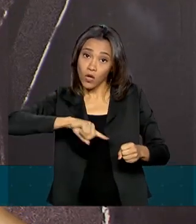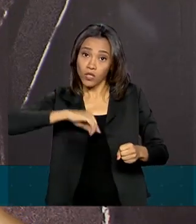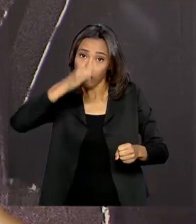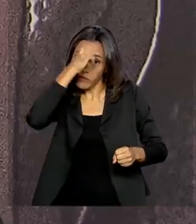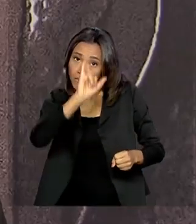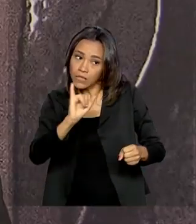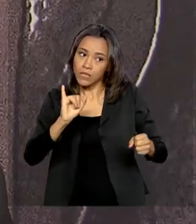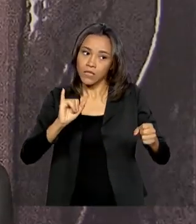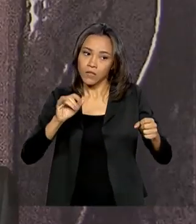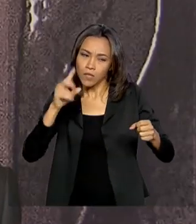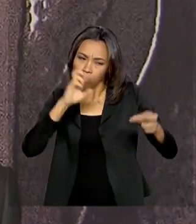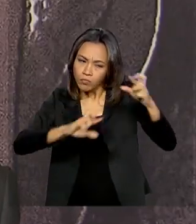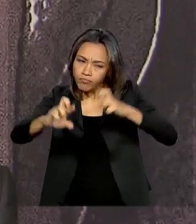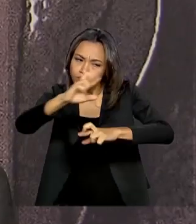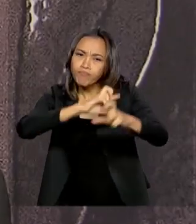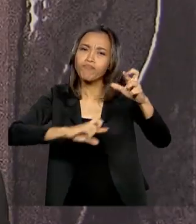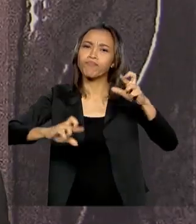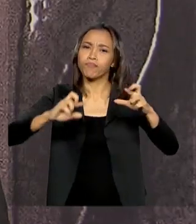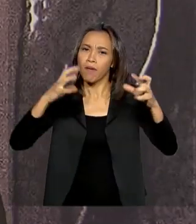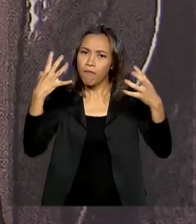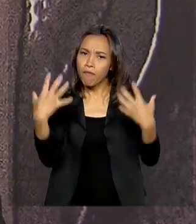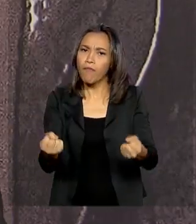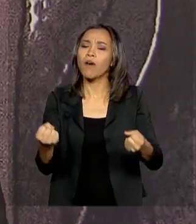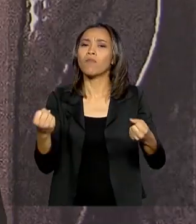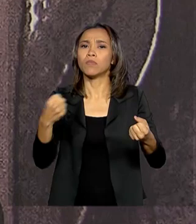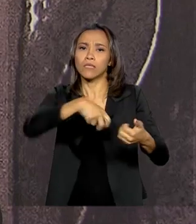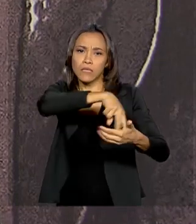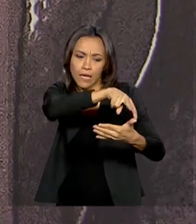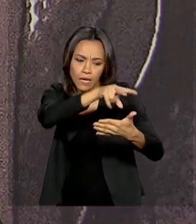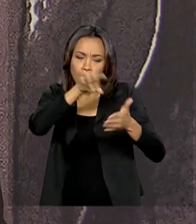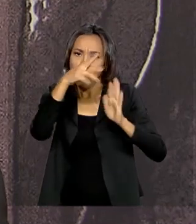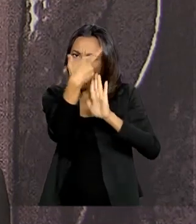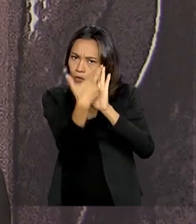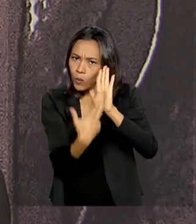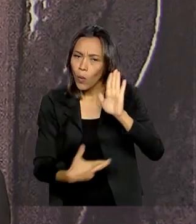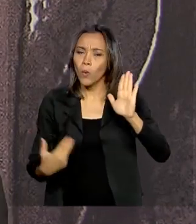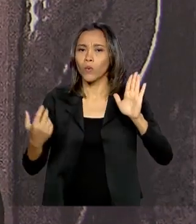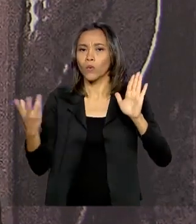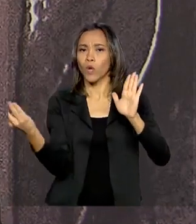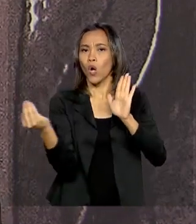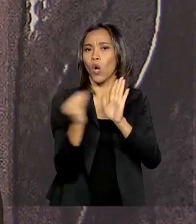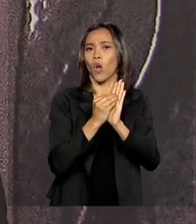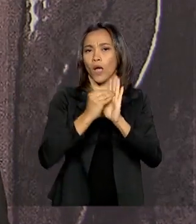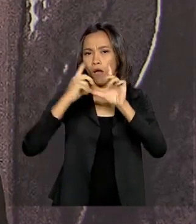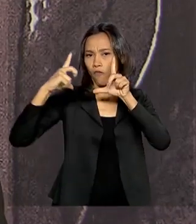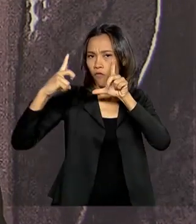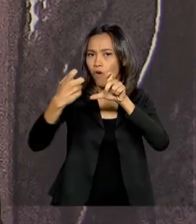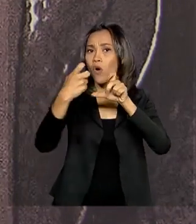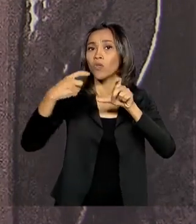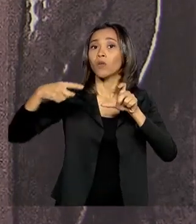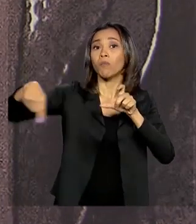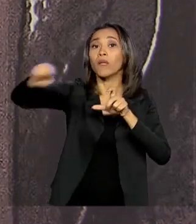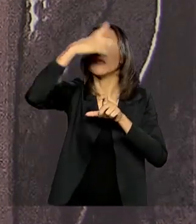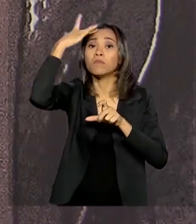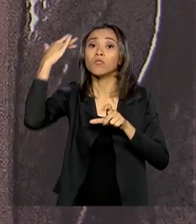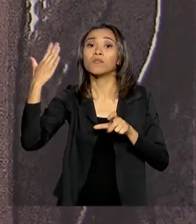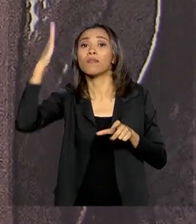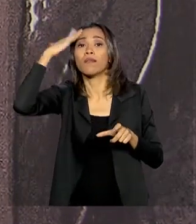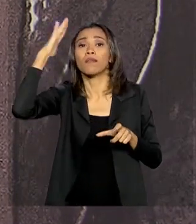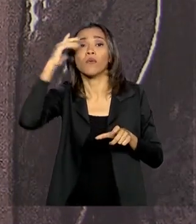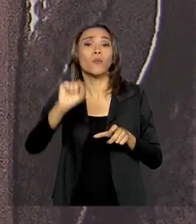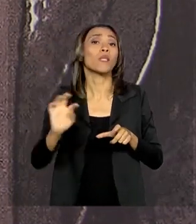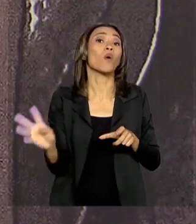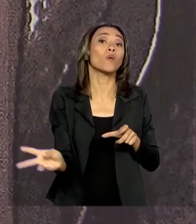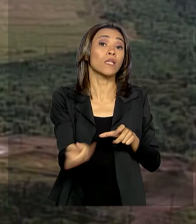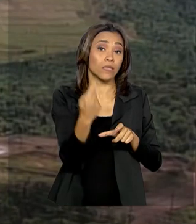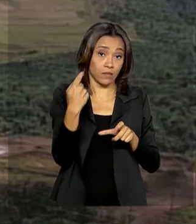a nossa transparência. Nós vamos botar relatórios sintéticos com fotos para que qualquer cidadão consiga entender o que está se passando naquela barragem